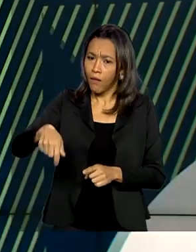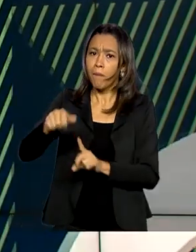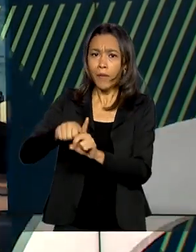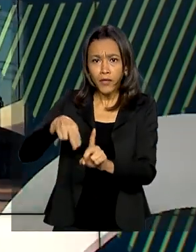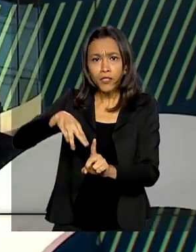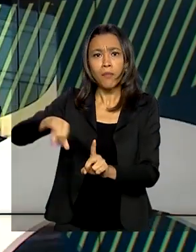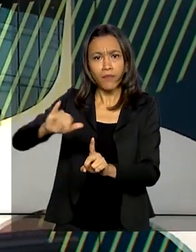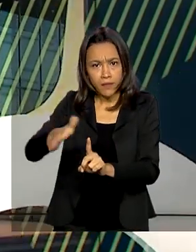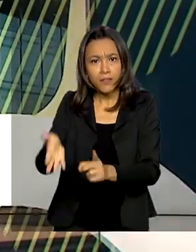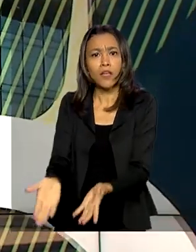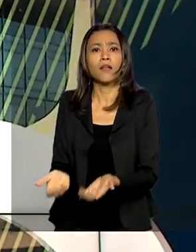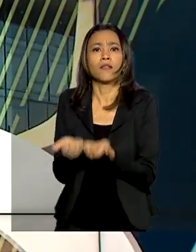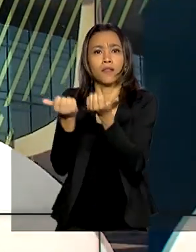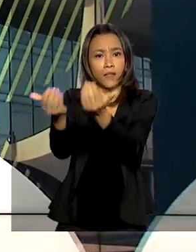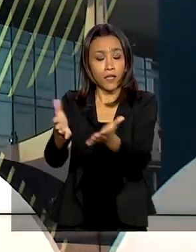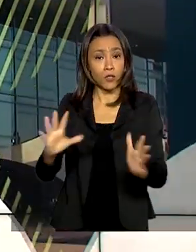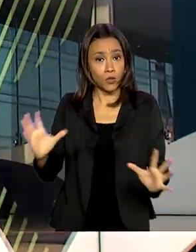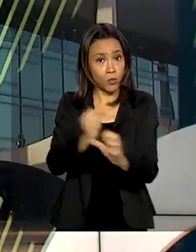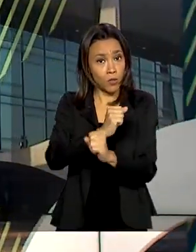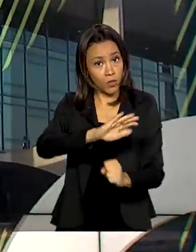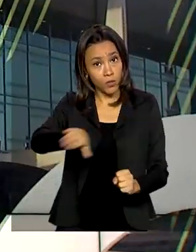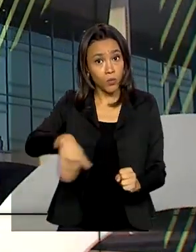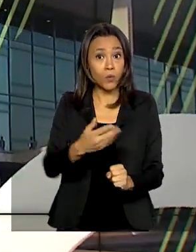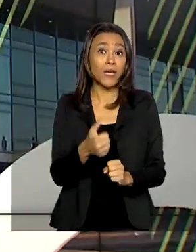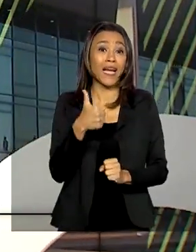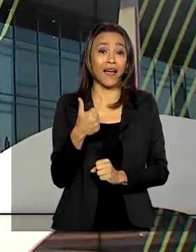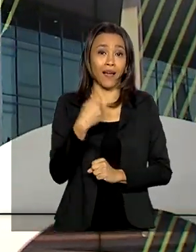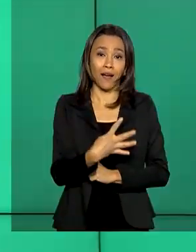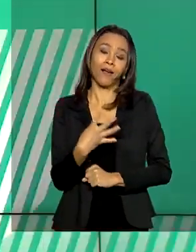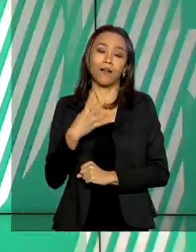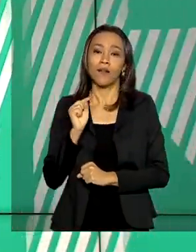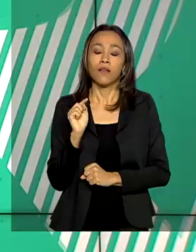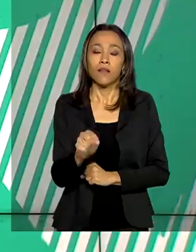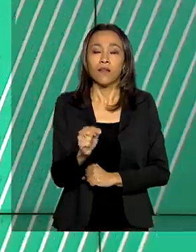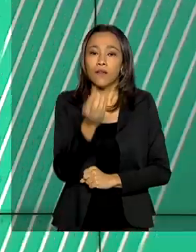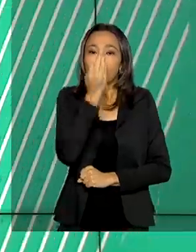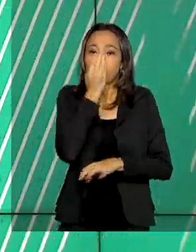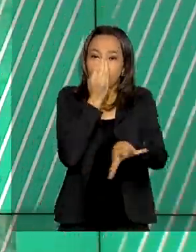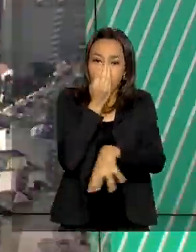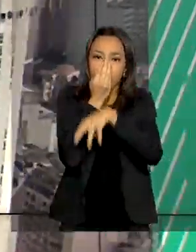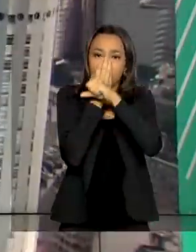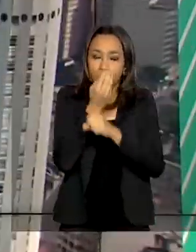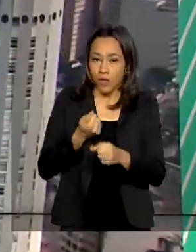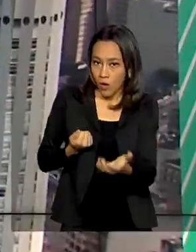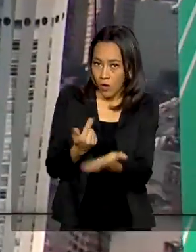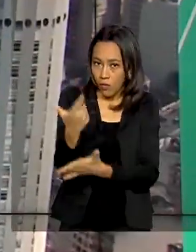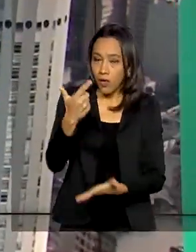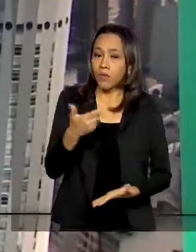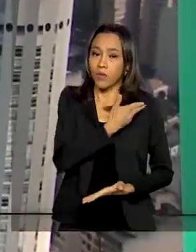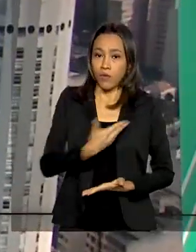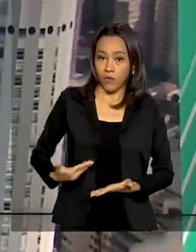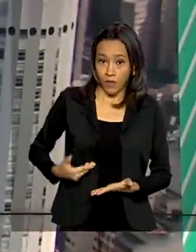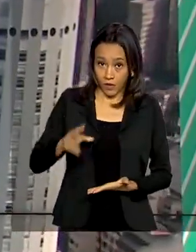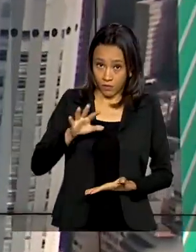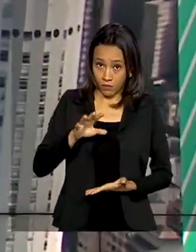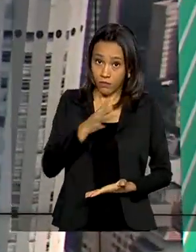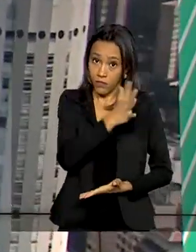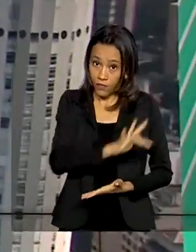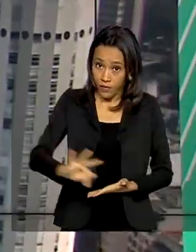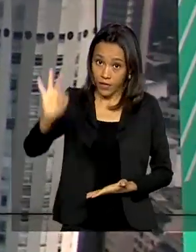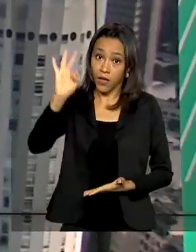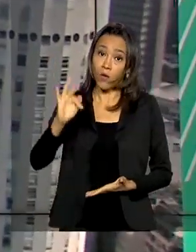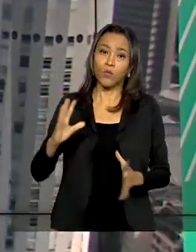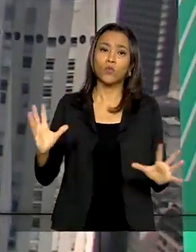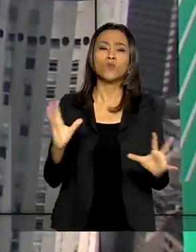última compra, são mais de 14 mil respiradores adquiridos pelo governo federal ao custo de R 78 milhões. Os